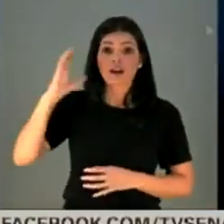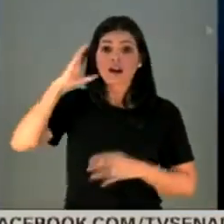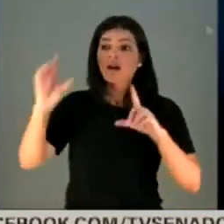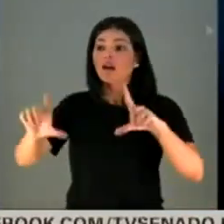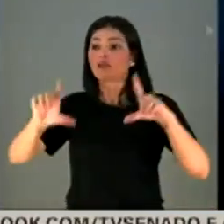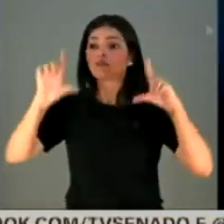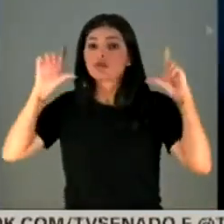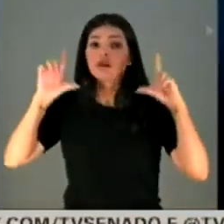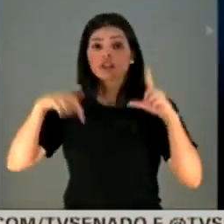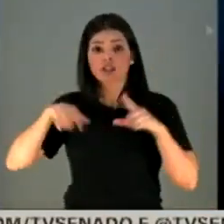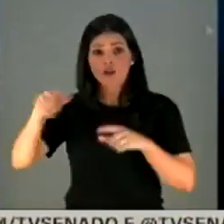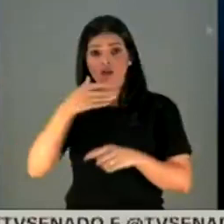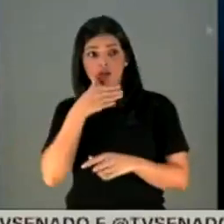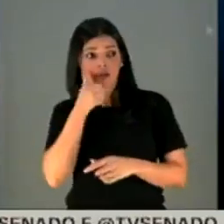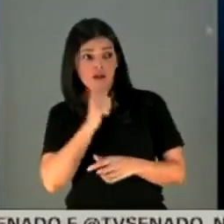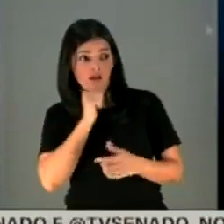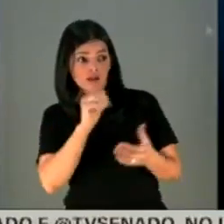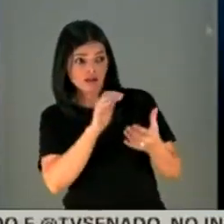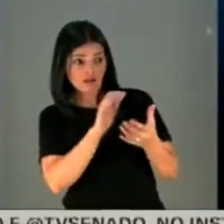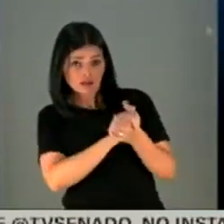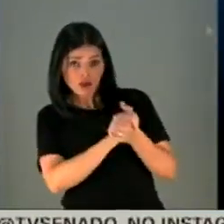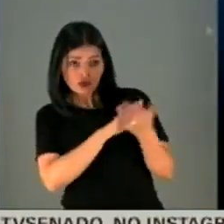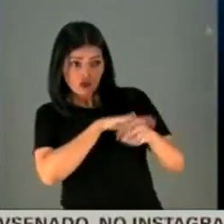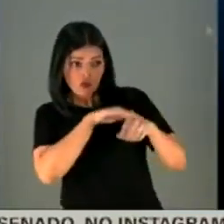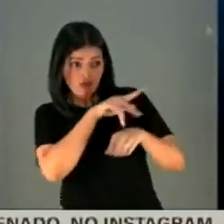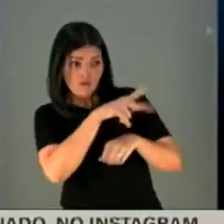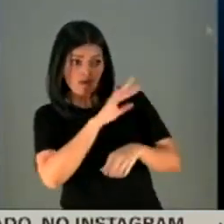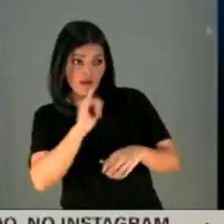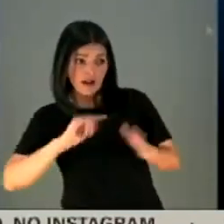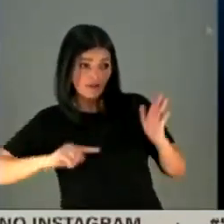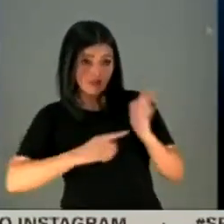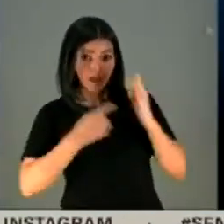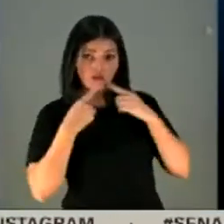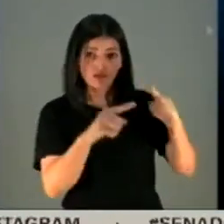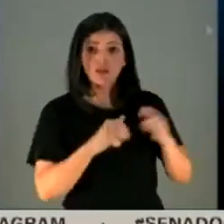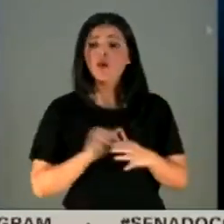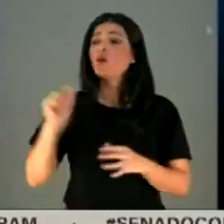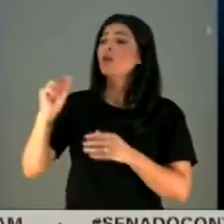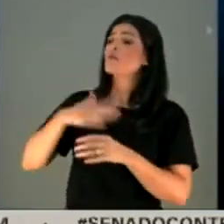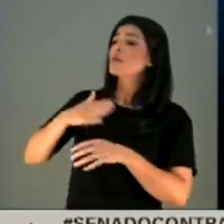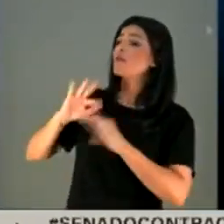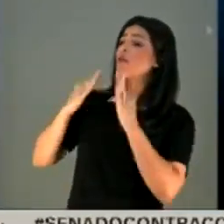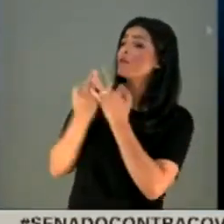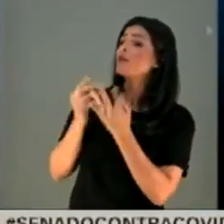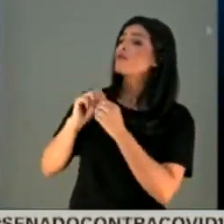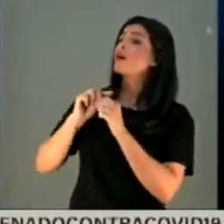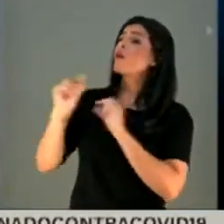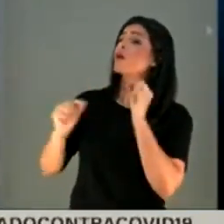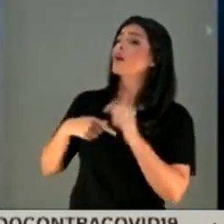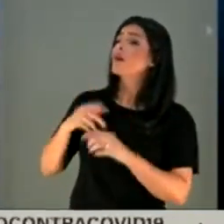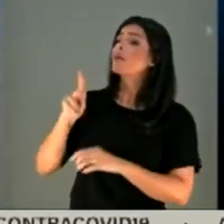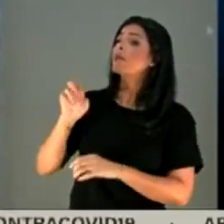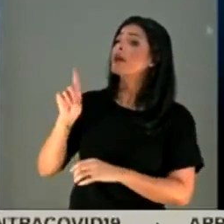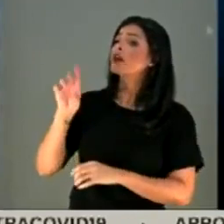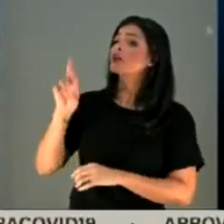Você conversou com a sua esposa que você ia fazer isso? Agora, o que a minha família tem a ver com isso, Pedro? Por acaso, você me ameaçando, cara?